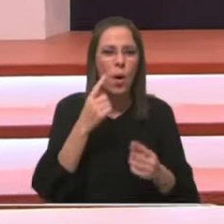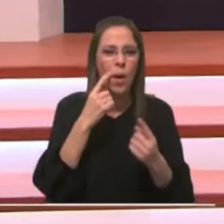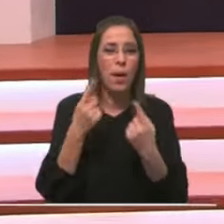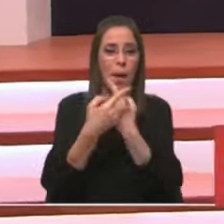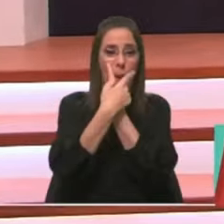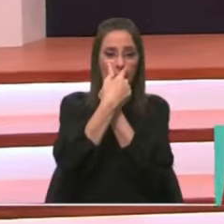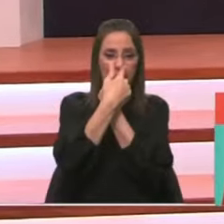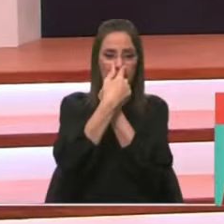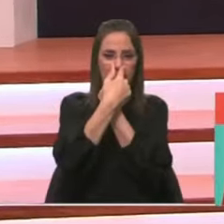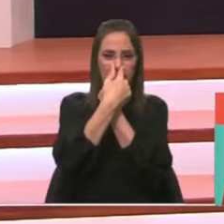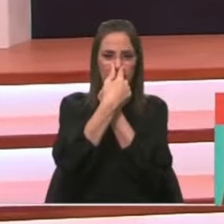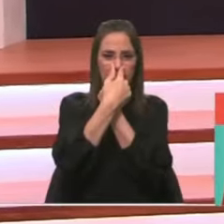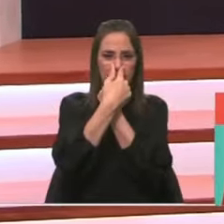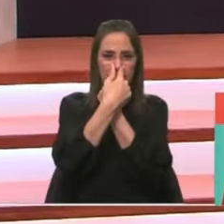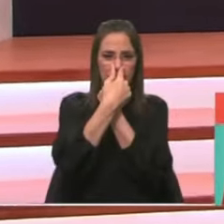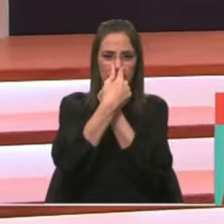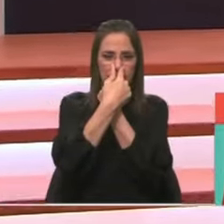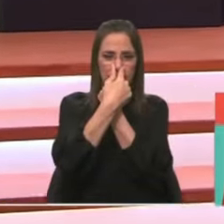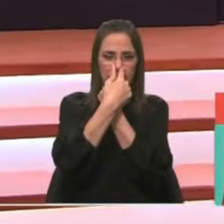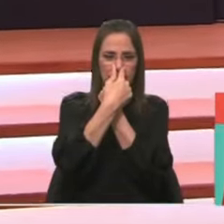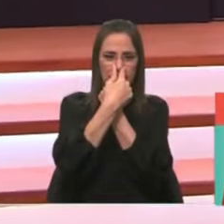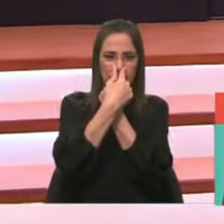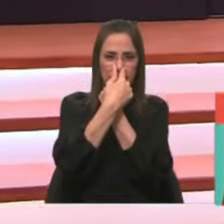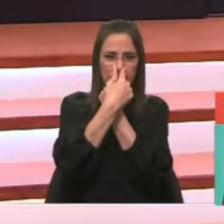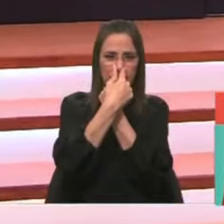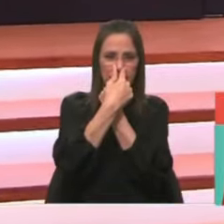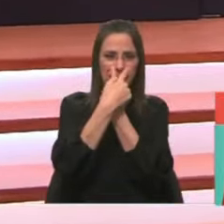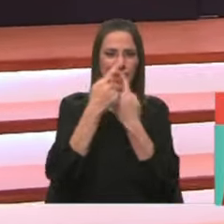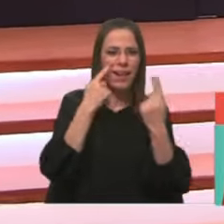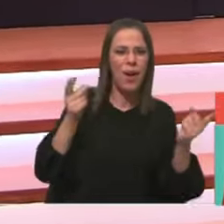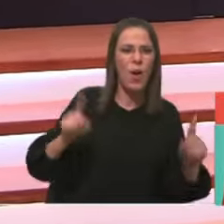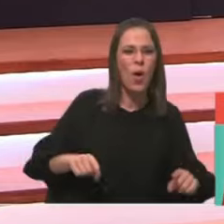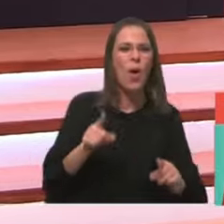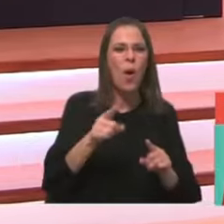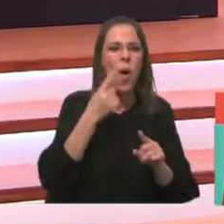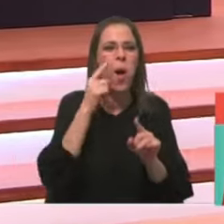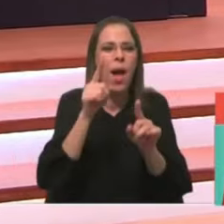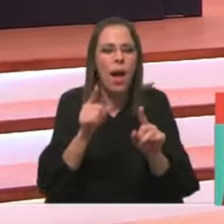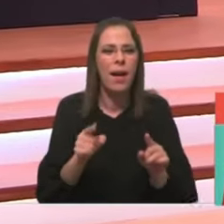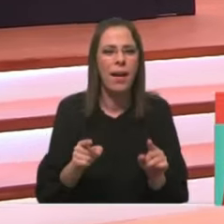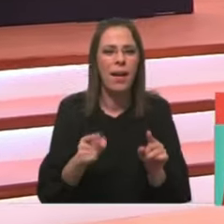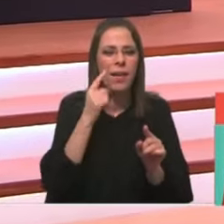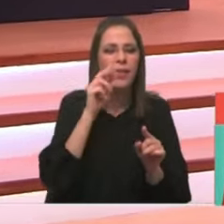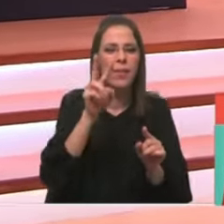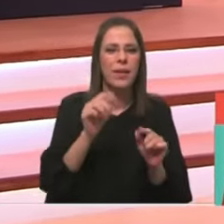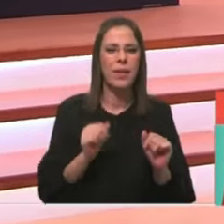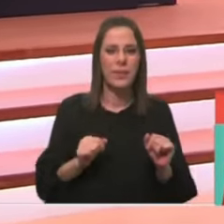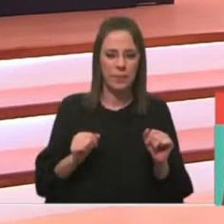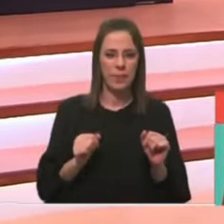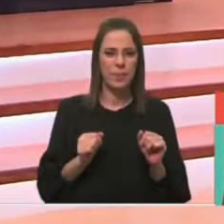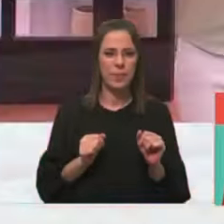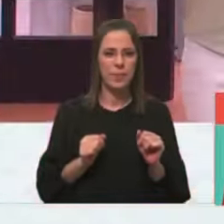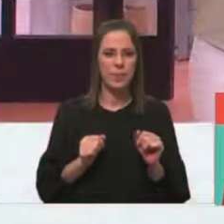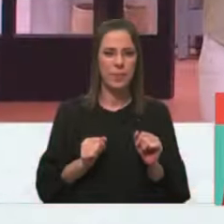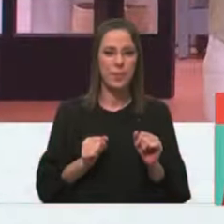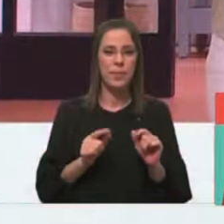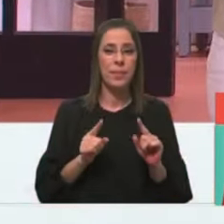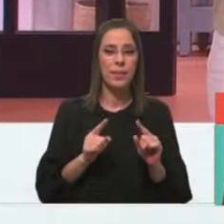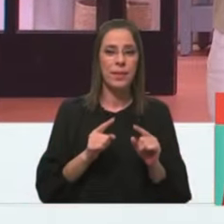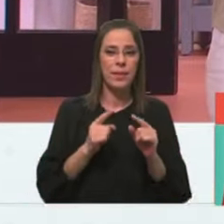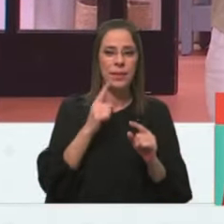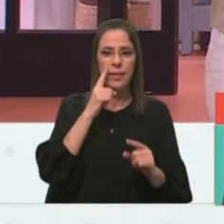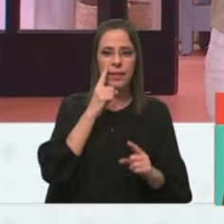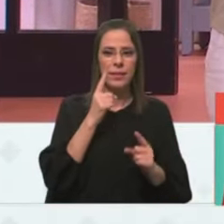ao nariz e depois... Depois temos que... Vamos lá ver, como é que eu falo? Vamos lá ver. Depois temos que... Eu não vou lá primeiro.